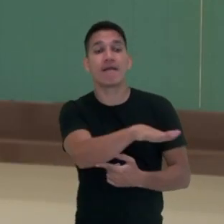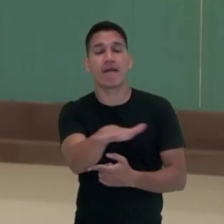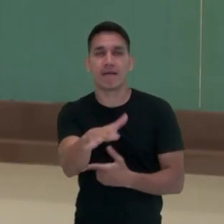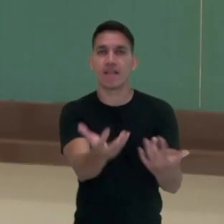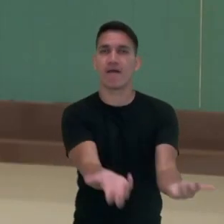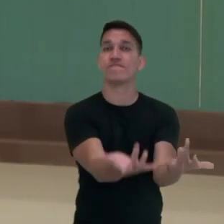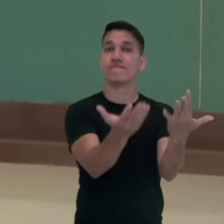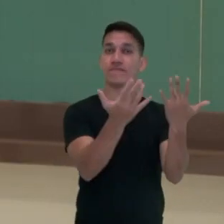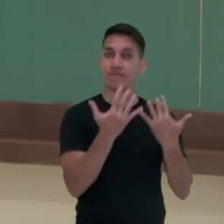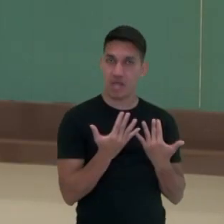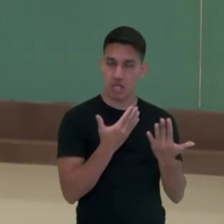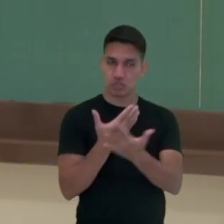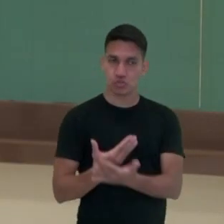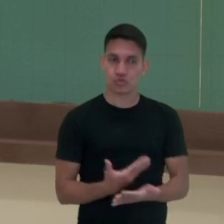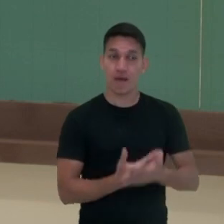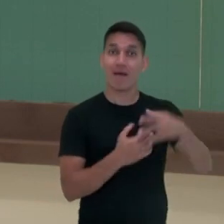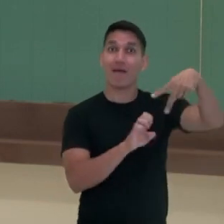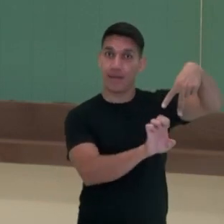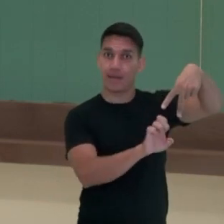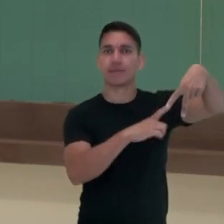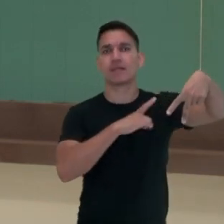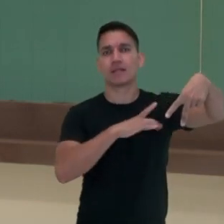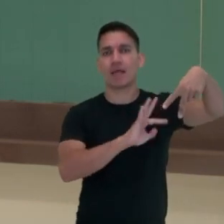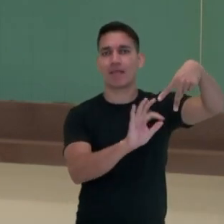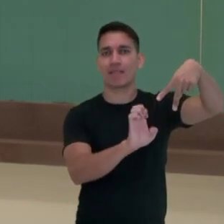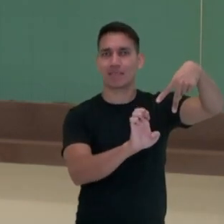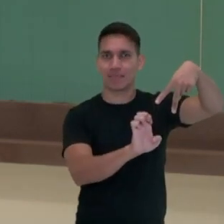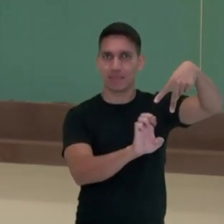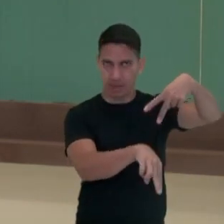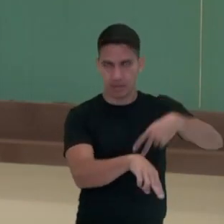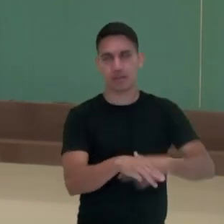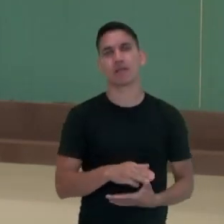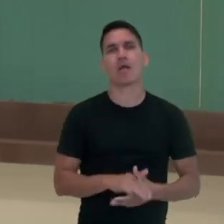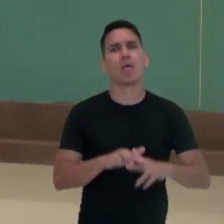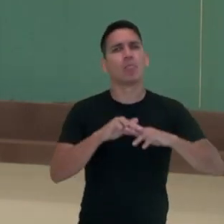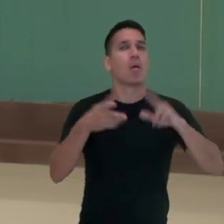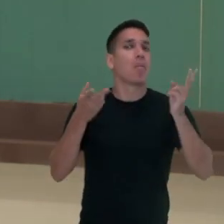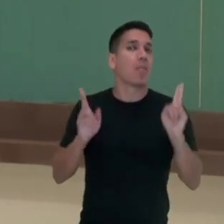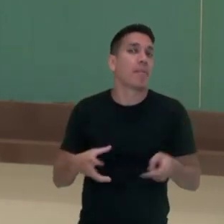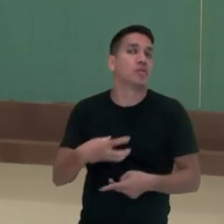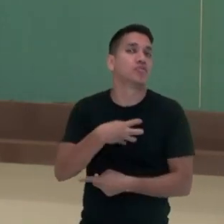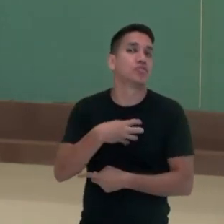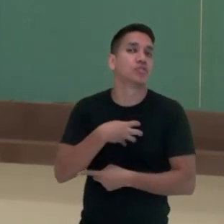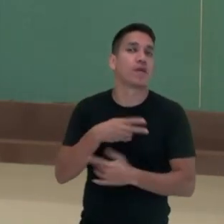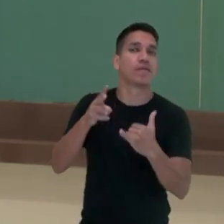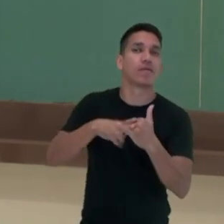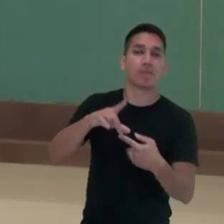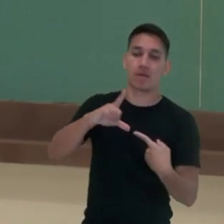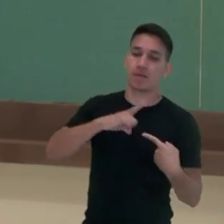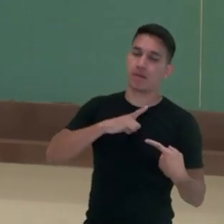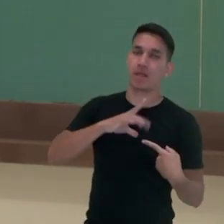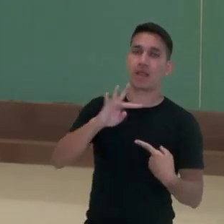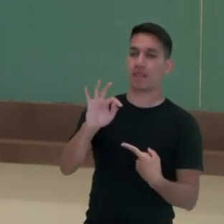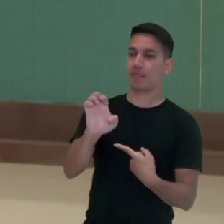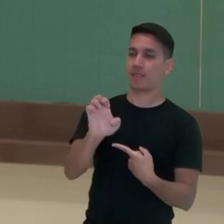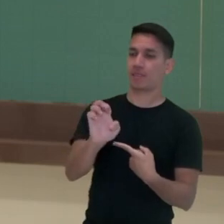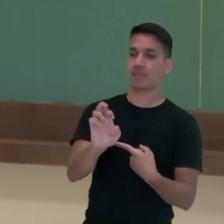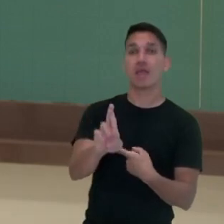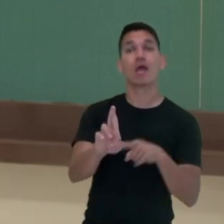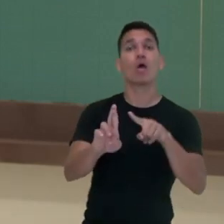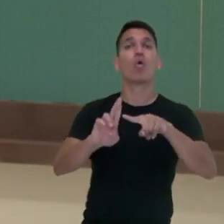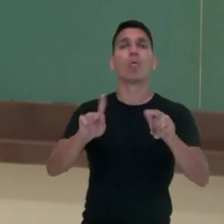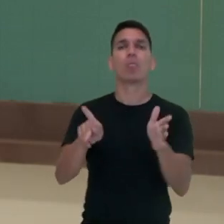e brincar com o acento circunflexo. A mesma coisa ocorre, por exemplo, com o verbo ter. Eu digo, ele tem uma